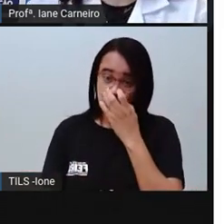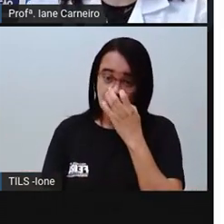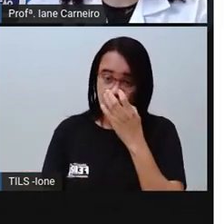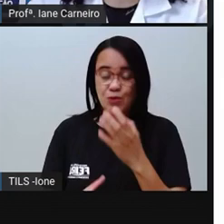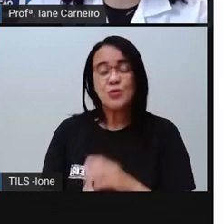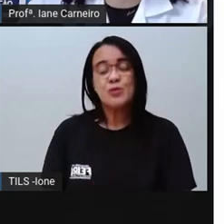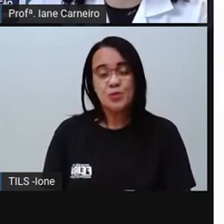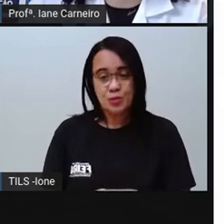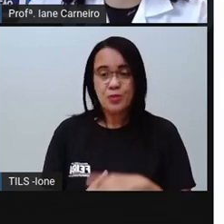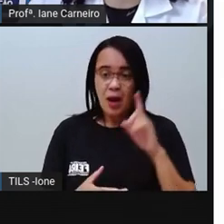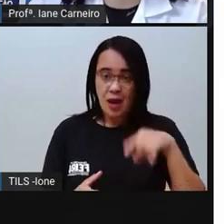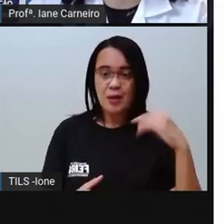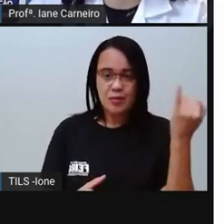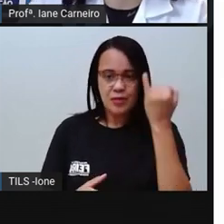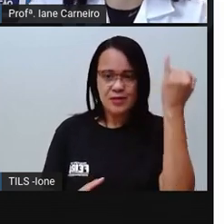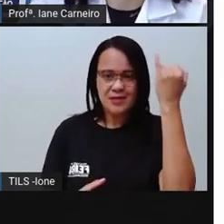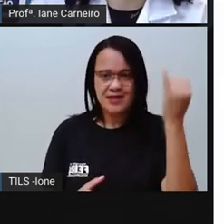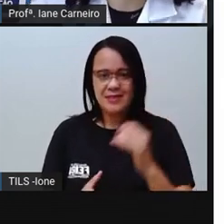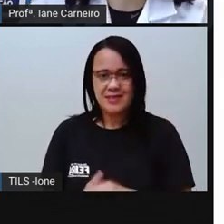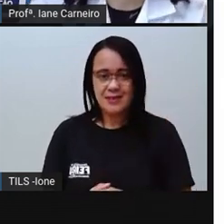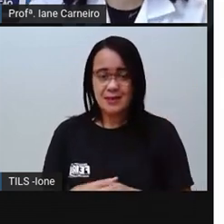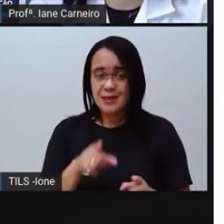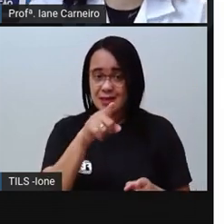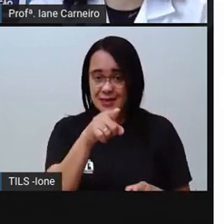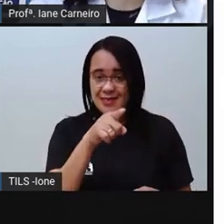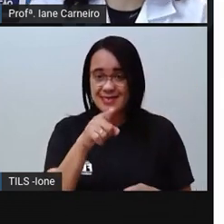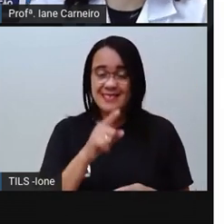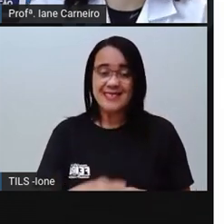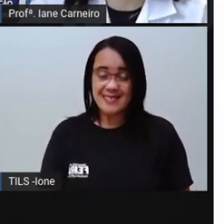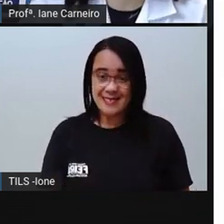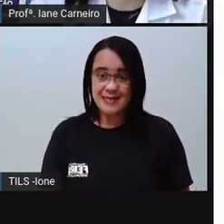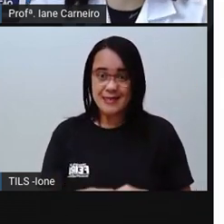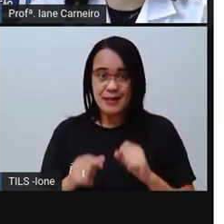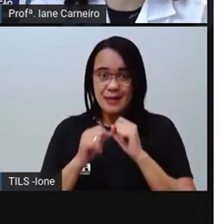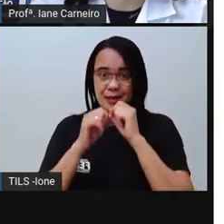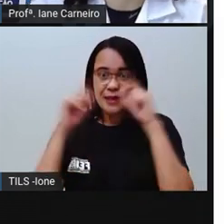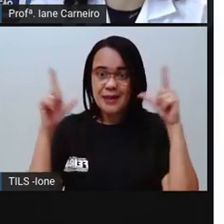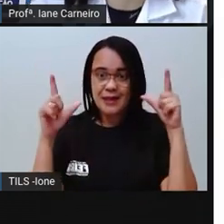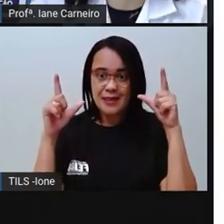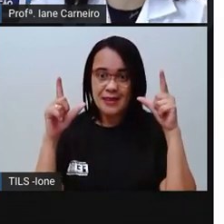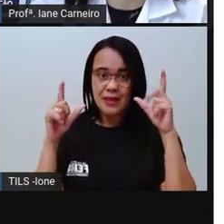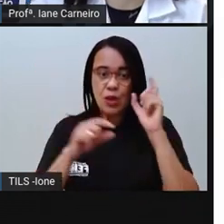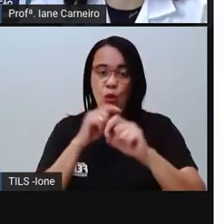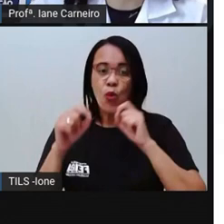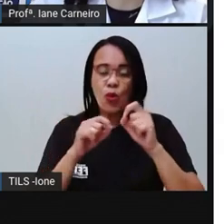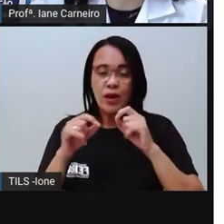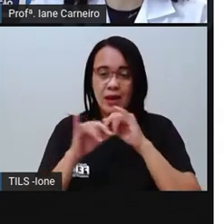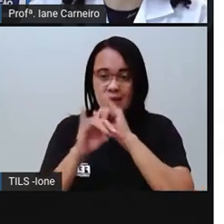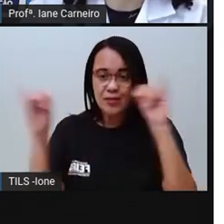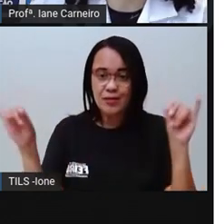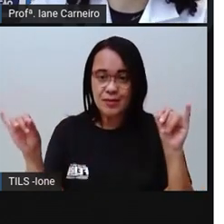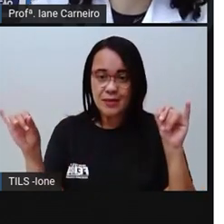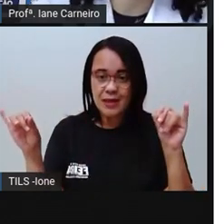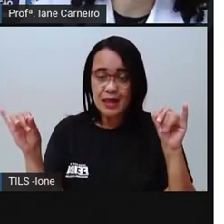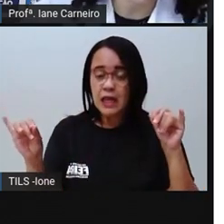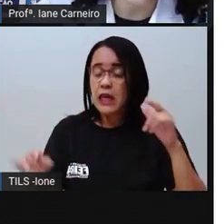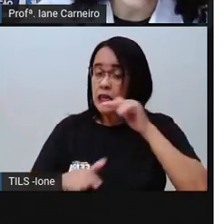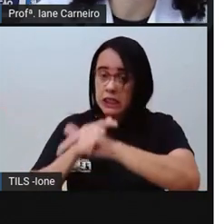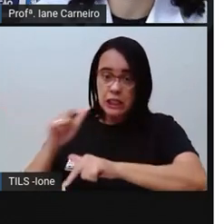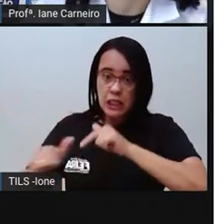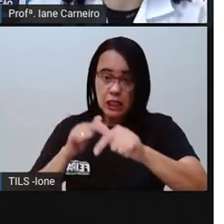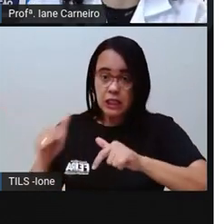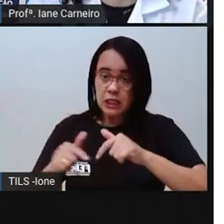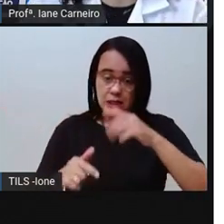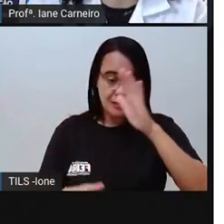alertando, ó, que criança não trabalha, de jeito nenhum, certo? Que criança contribui em